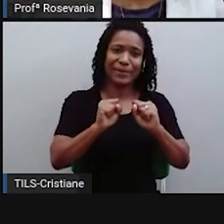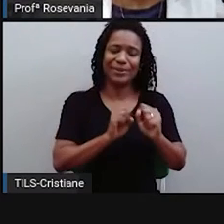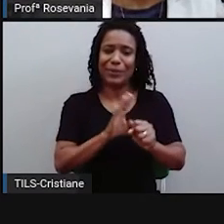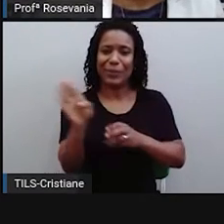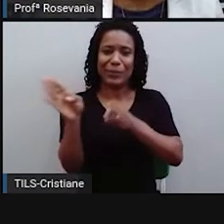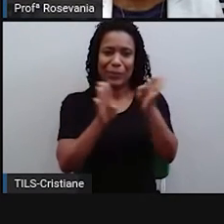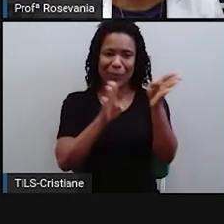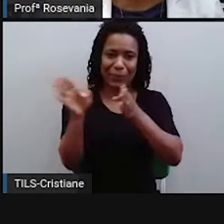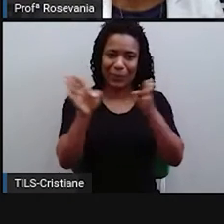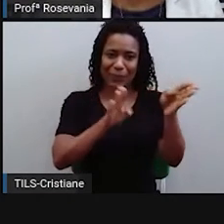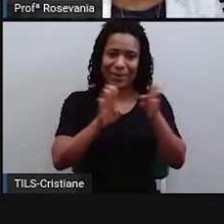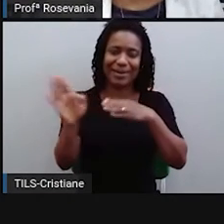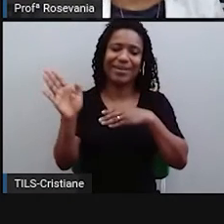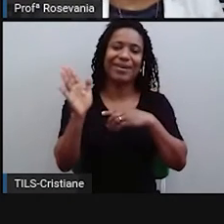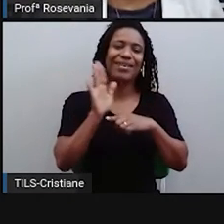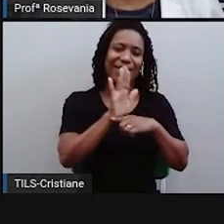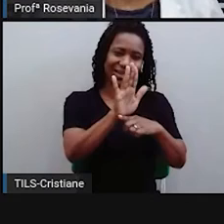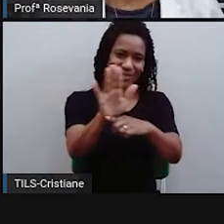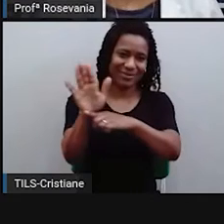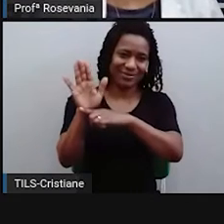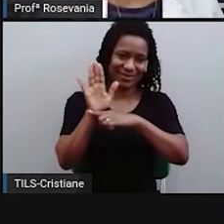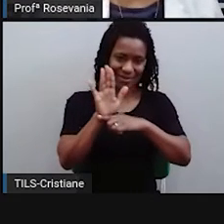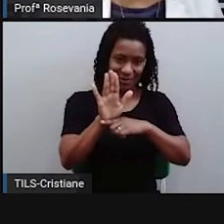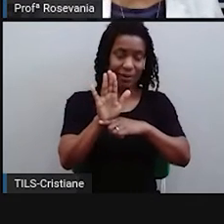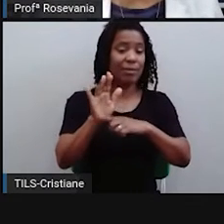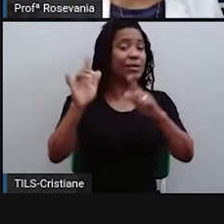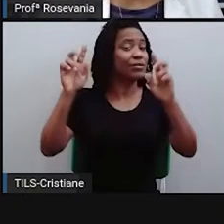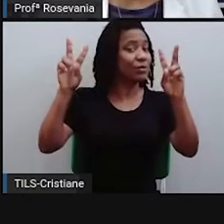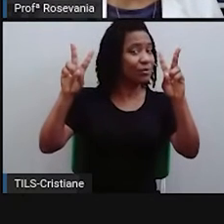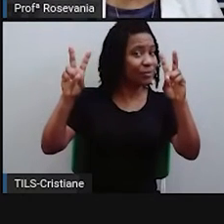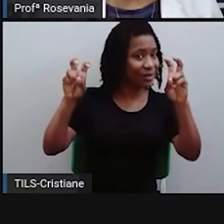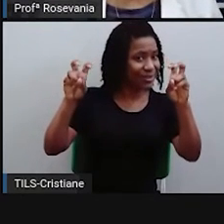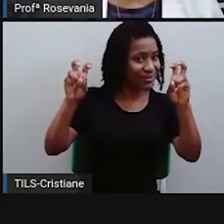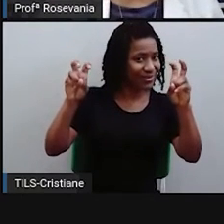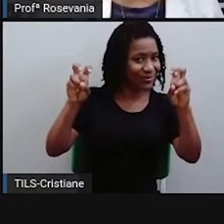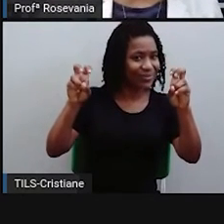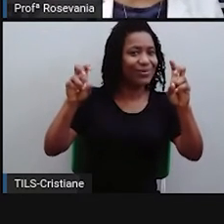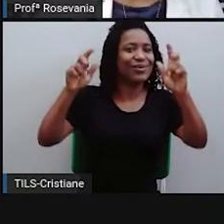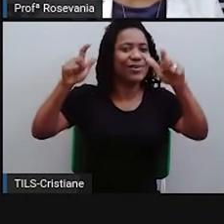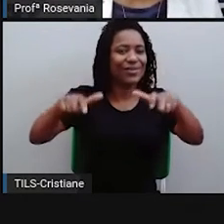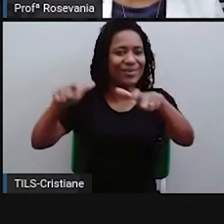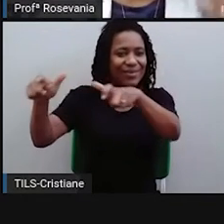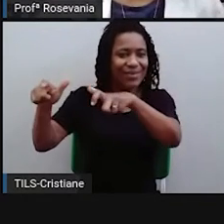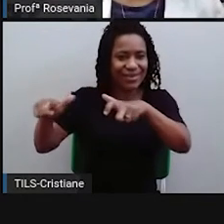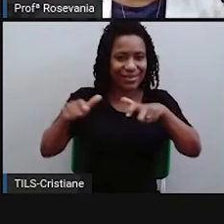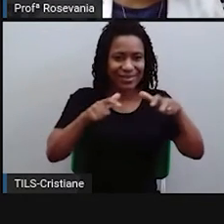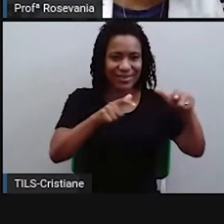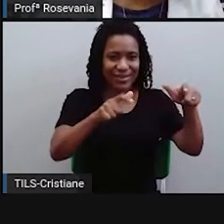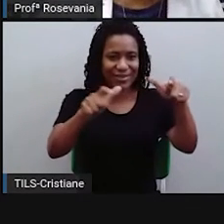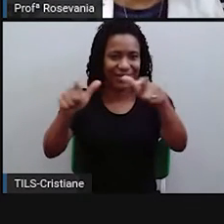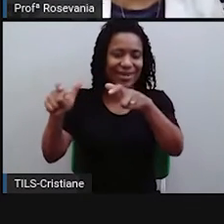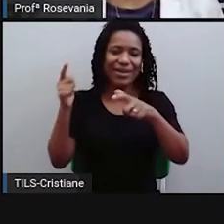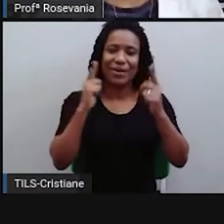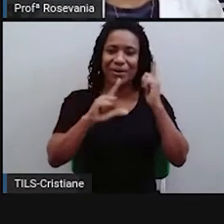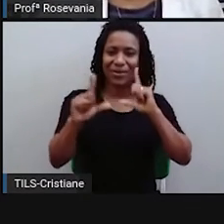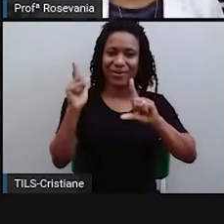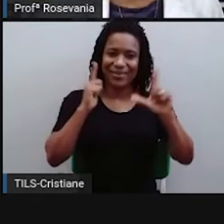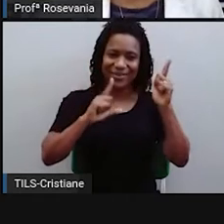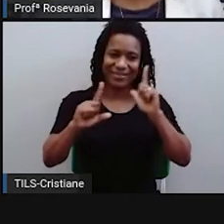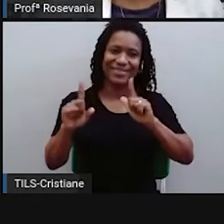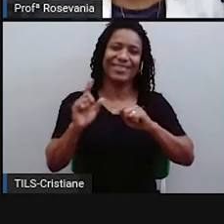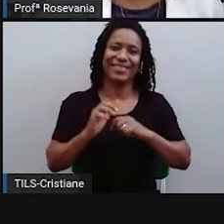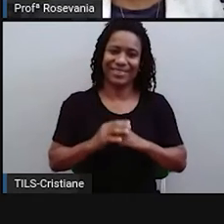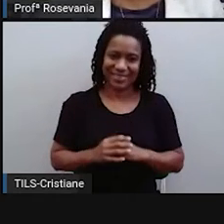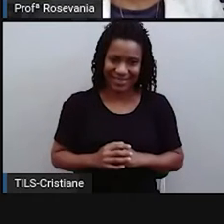o nosso assunto hoje é localização. Então, para a gente se localizar, a gente utiliza esses instrumentos de